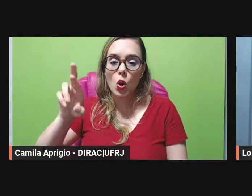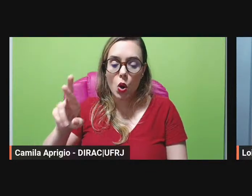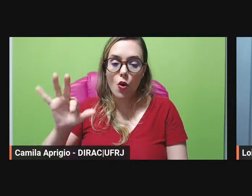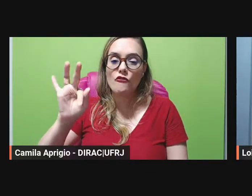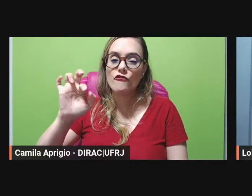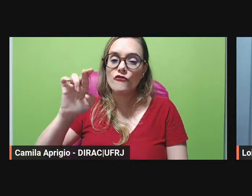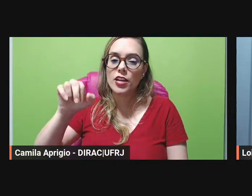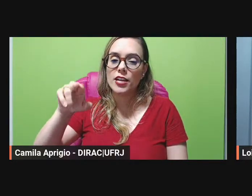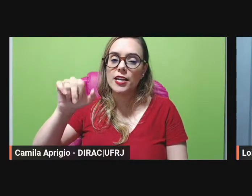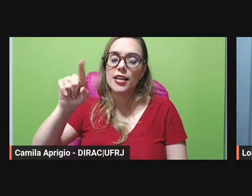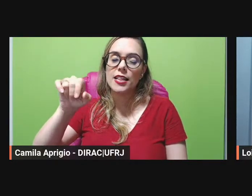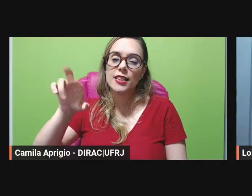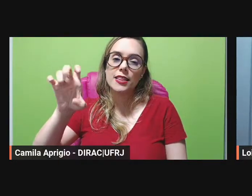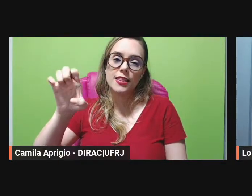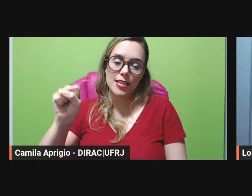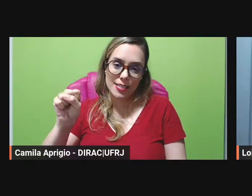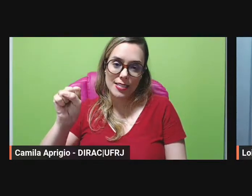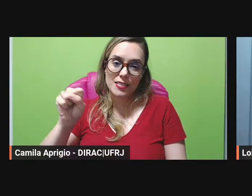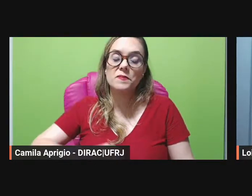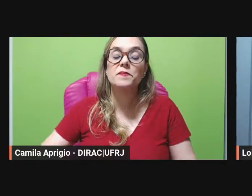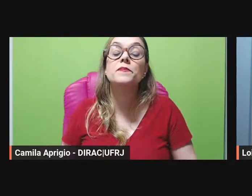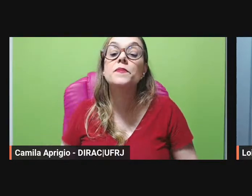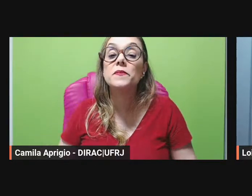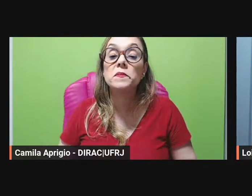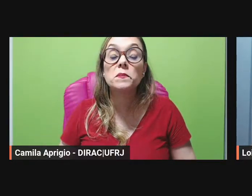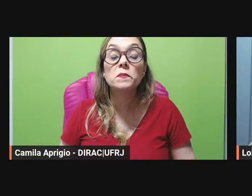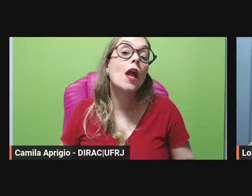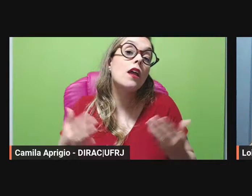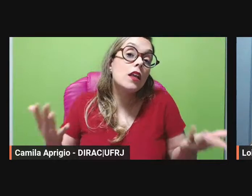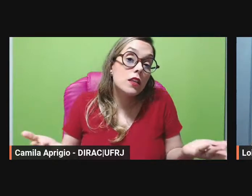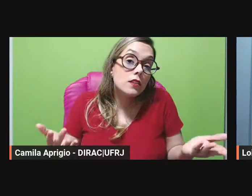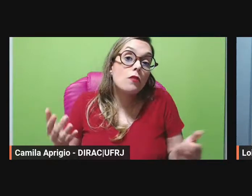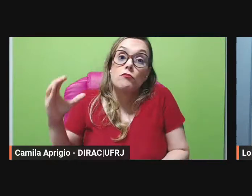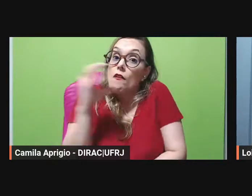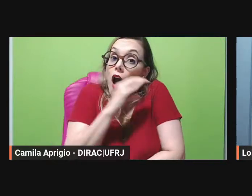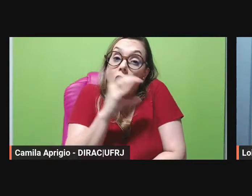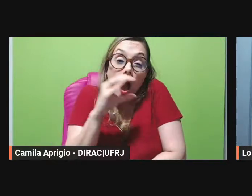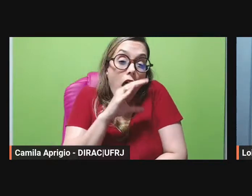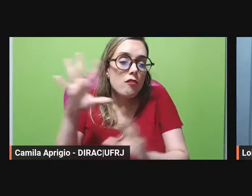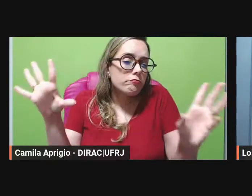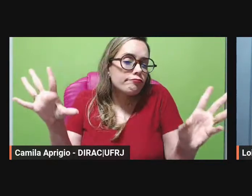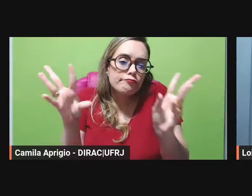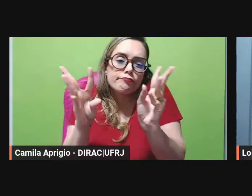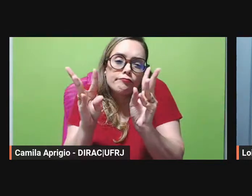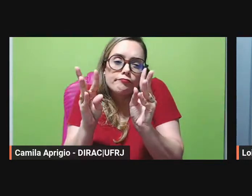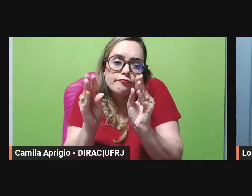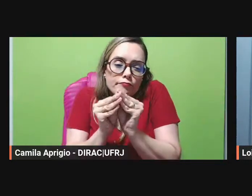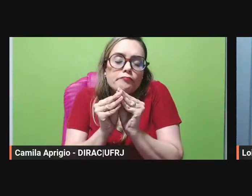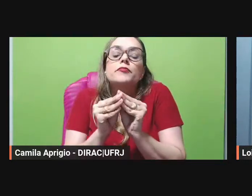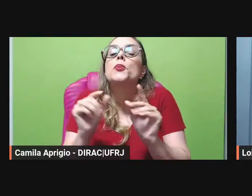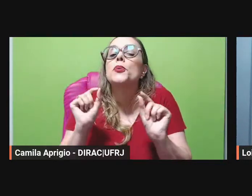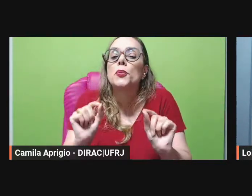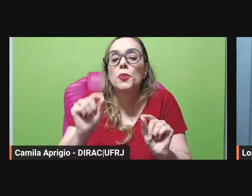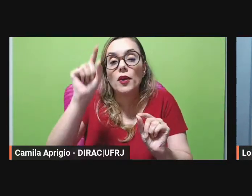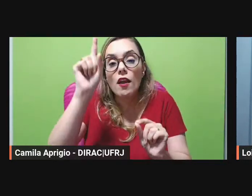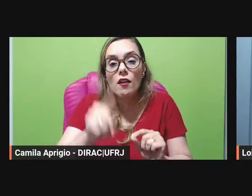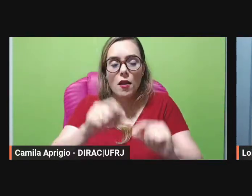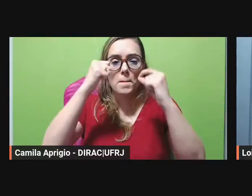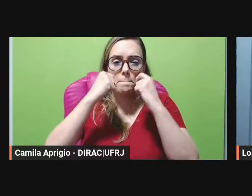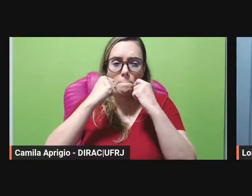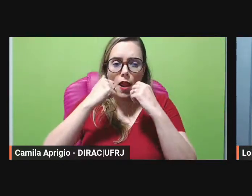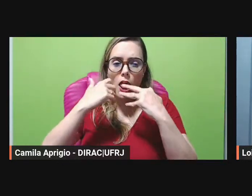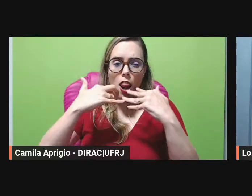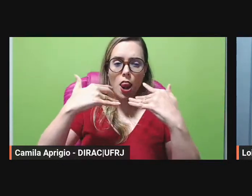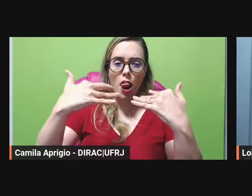curto eu vou falar rapidamente sobre a ampliação do público da fábula a